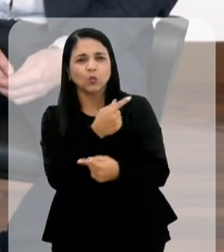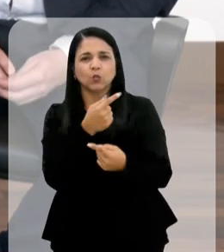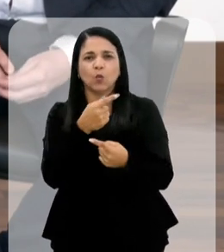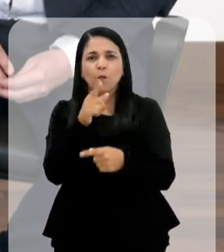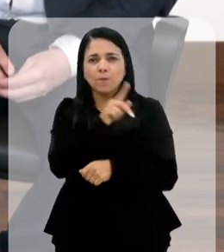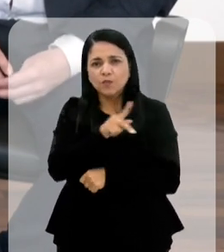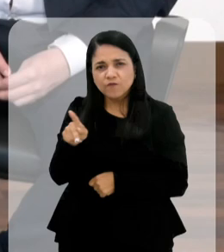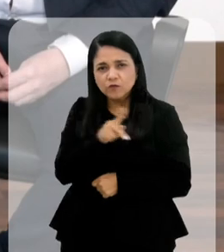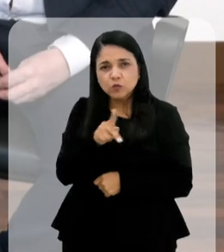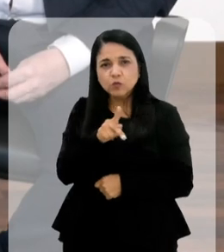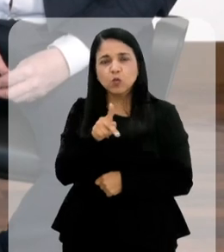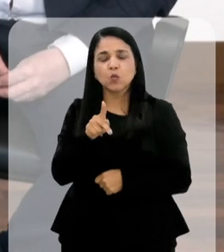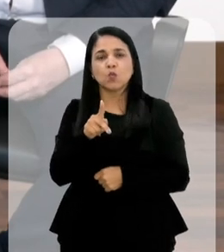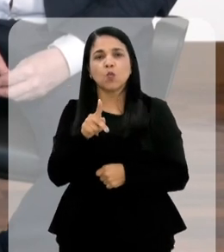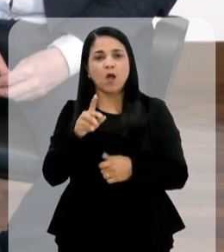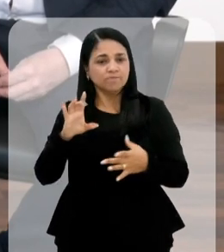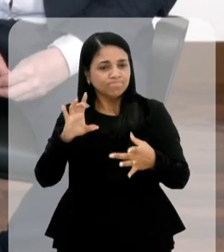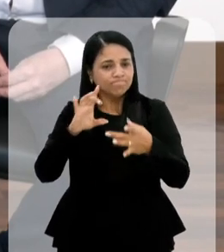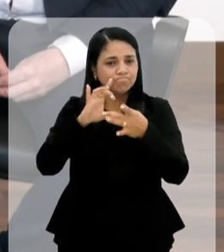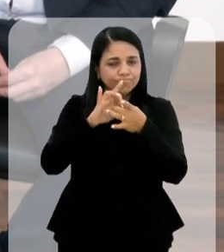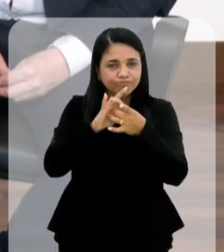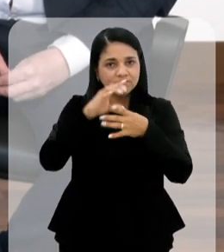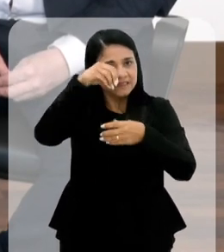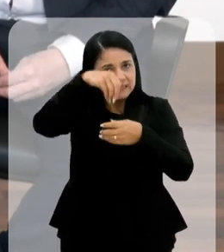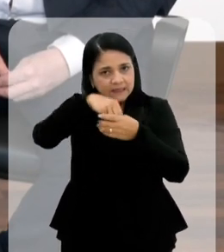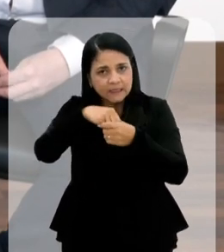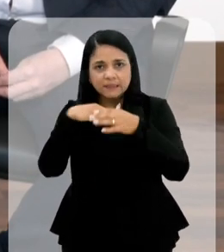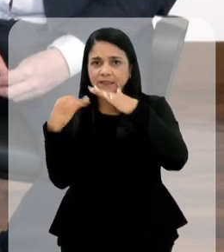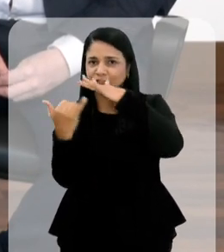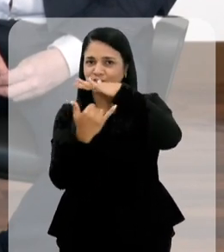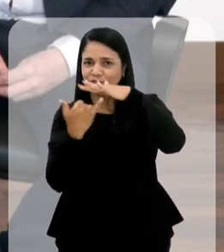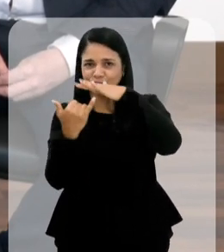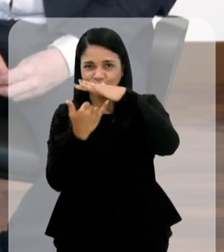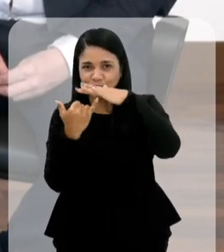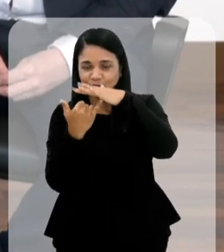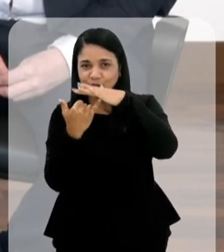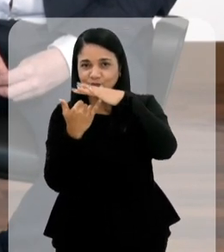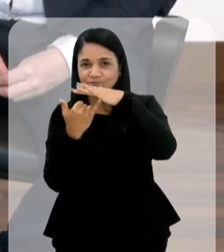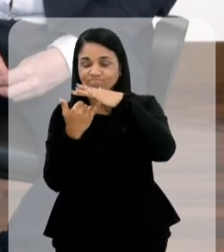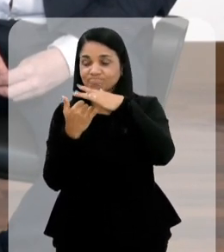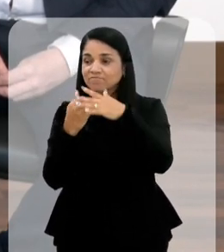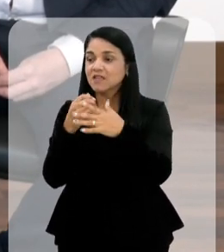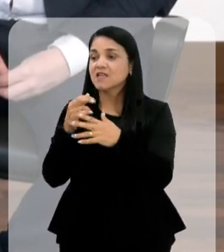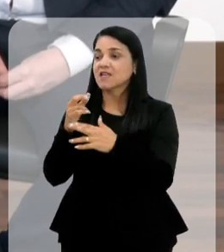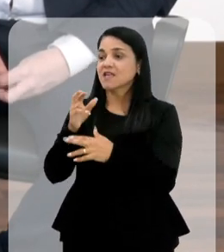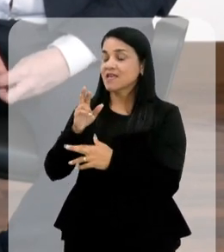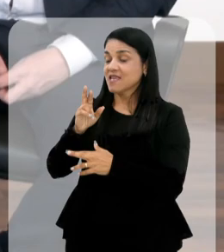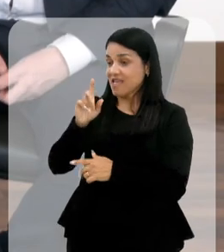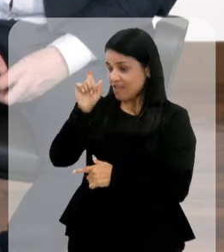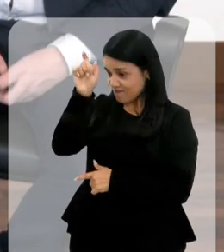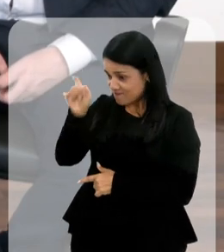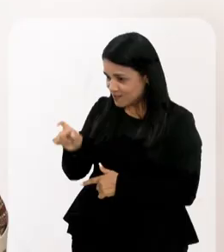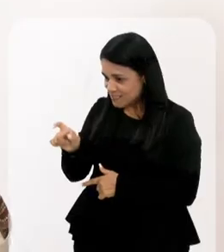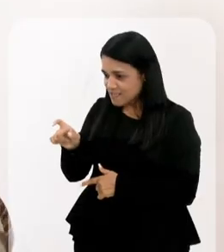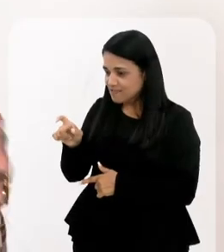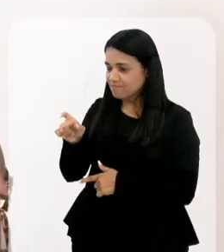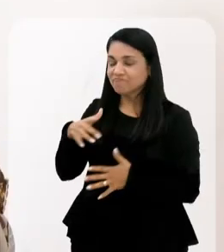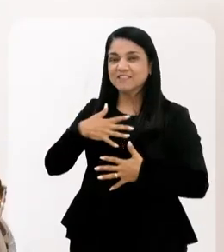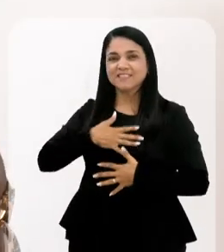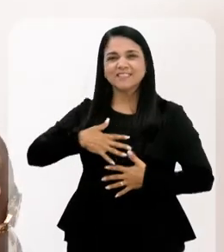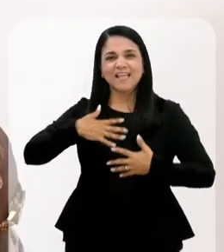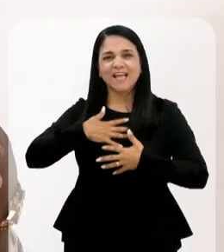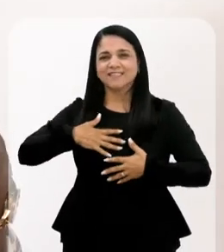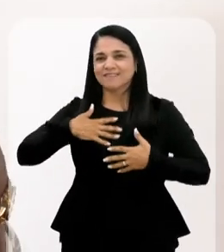professor, as pessoas ligadas na parte interna do Instituto, eu acho que eles, em relação a você, a